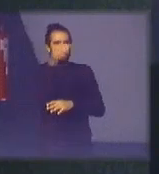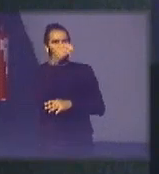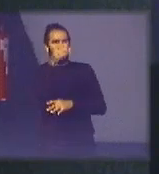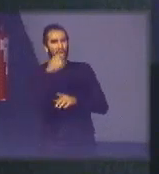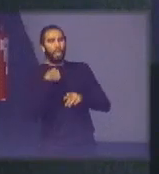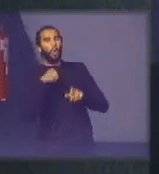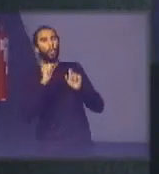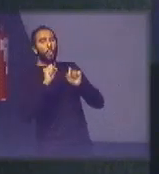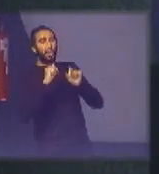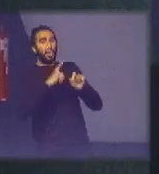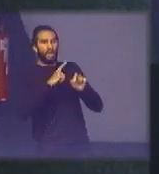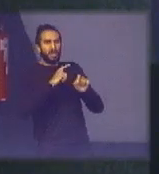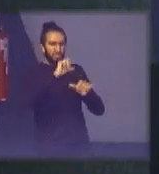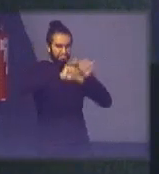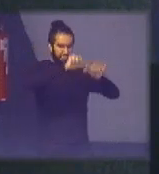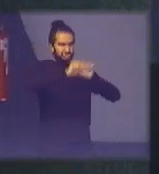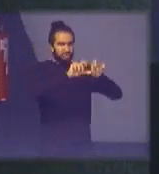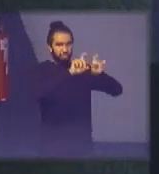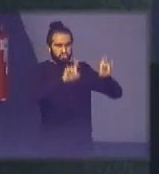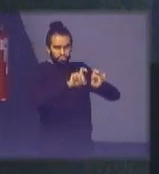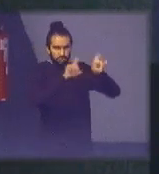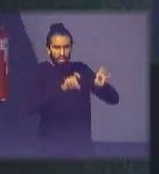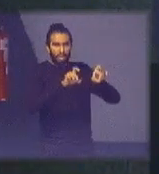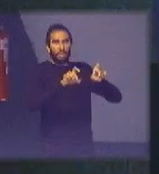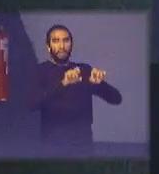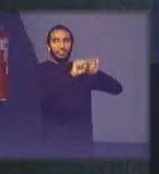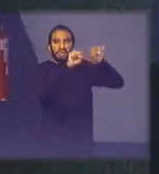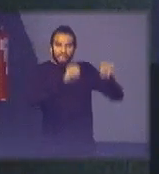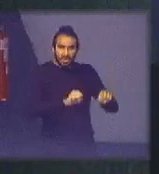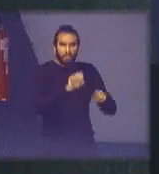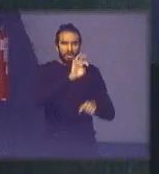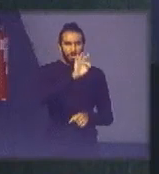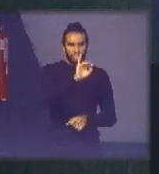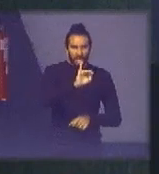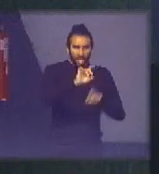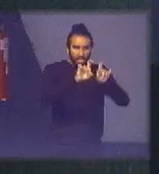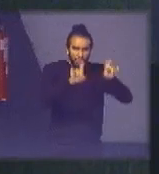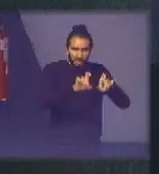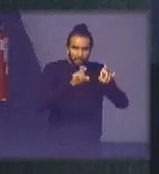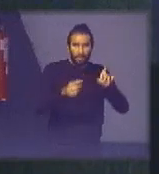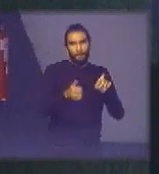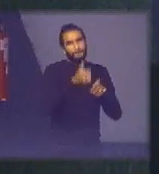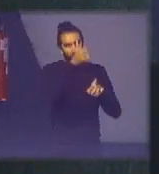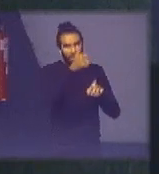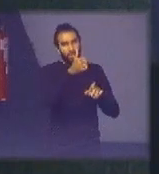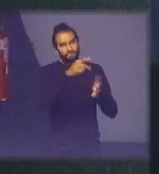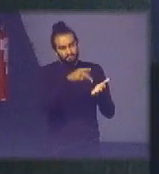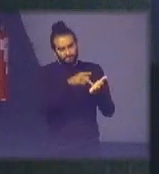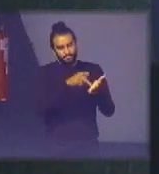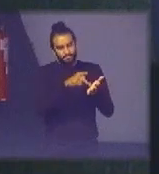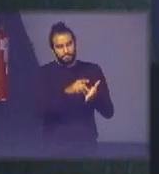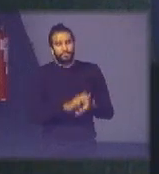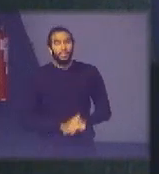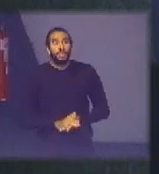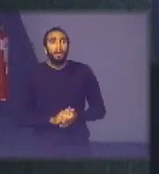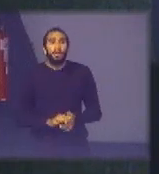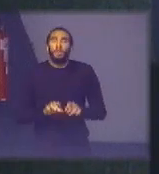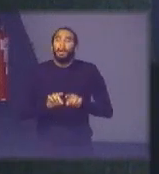digitalização de serviços são sistemas de TI melhorados só que a gente tem que ver o seguinte